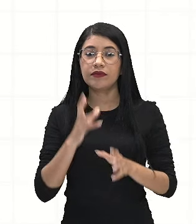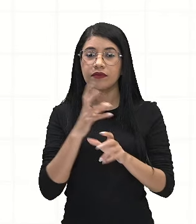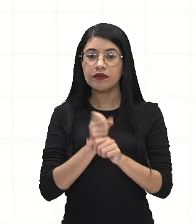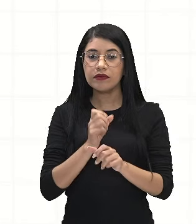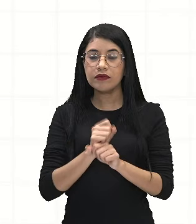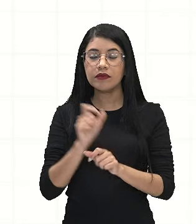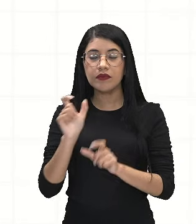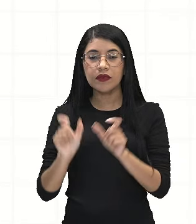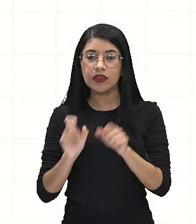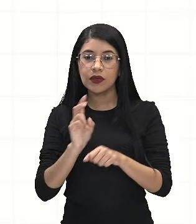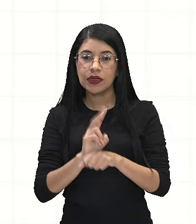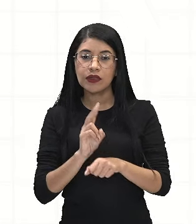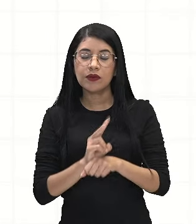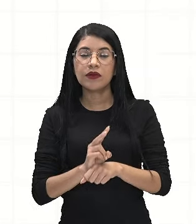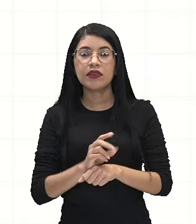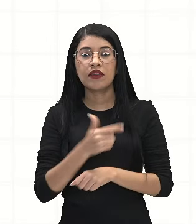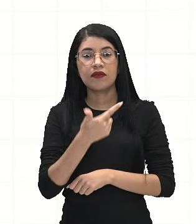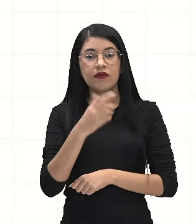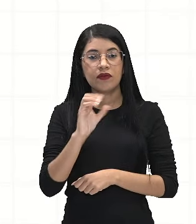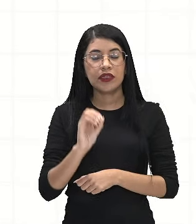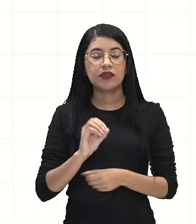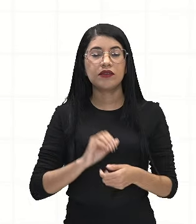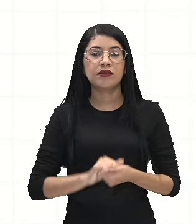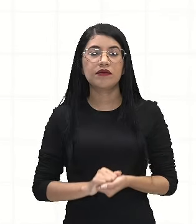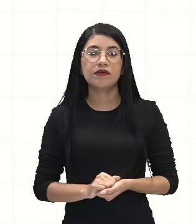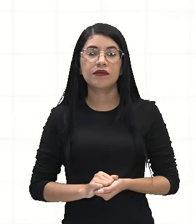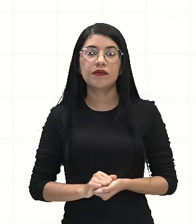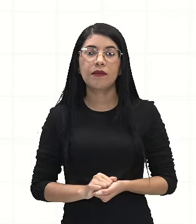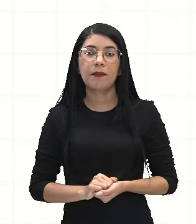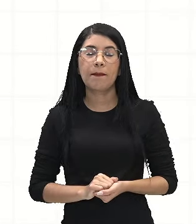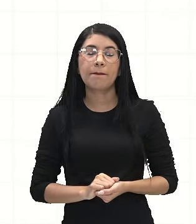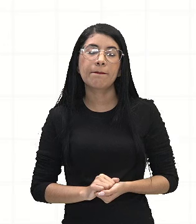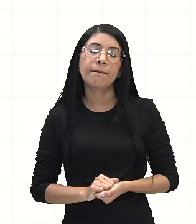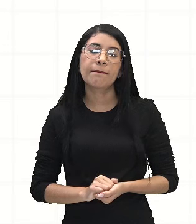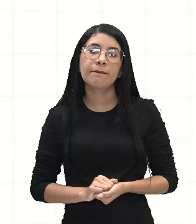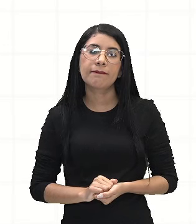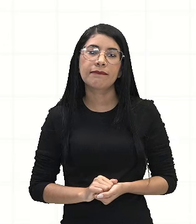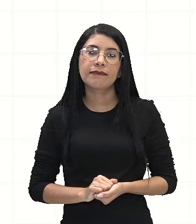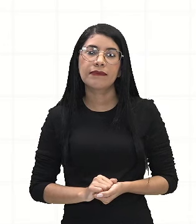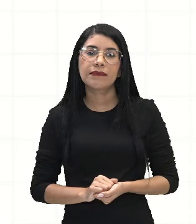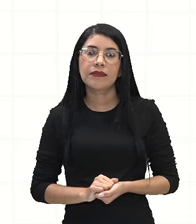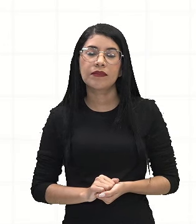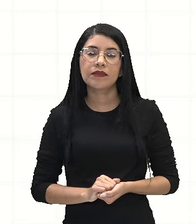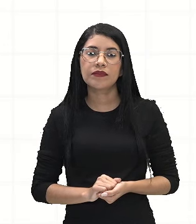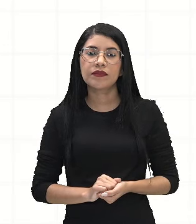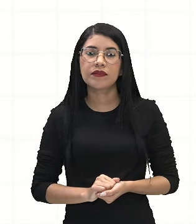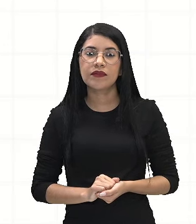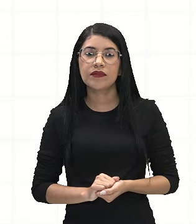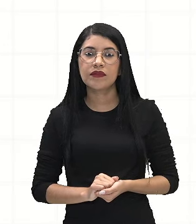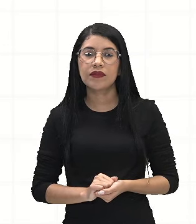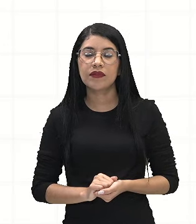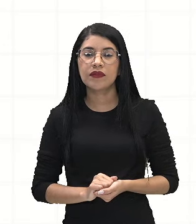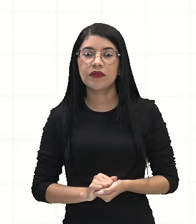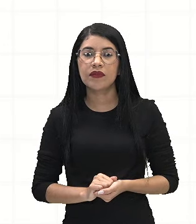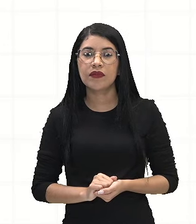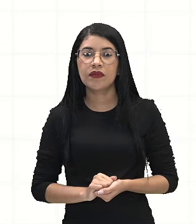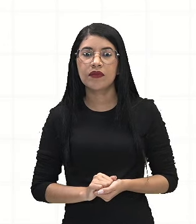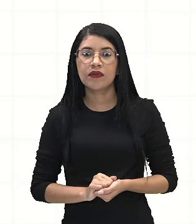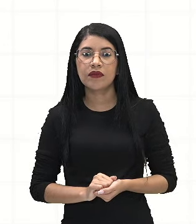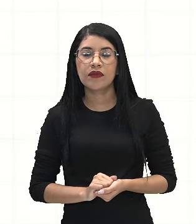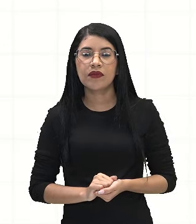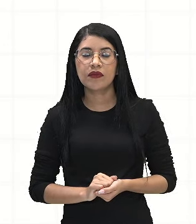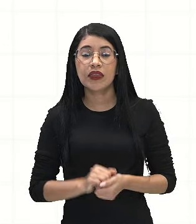pessoas, eu tenho 20. E a probabilidade que eu quero saber é que seja criador de cachorro.